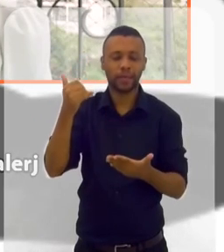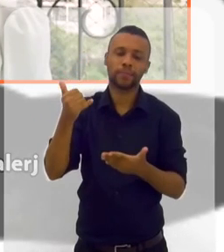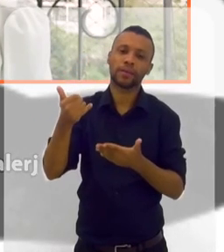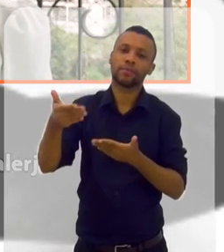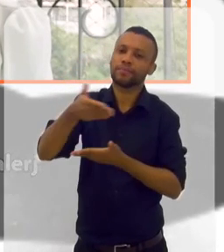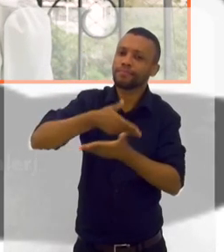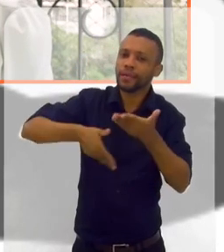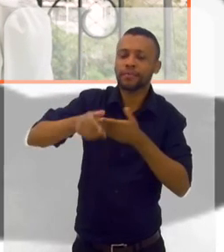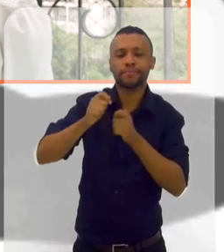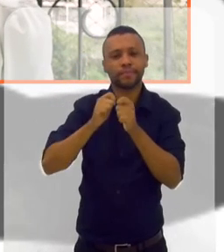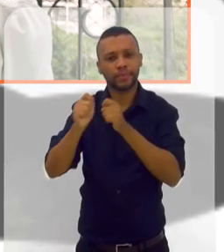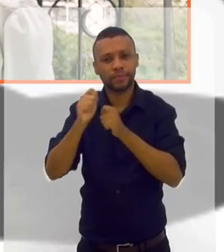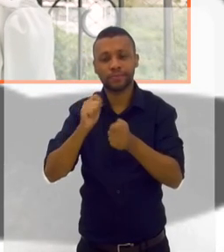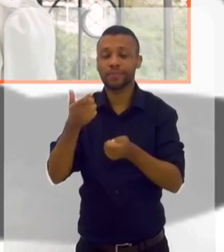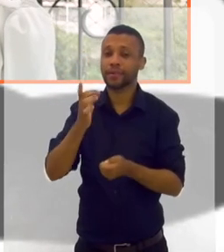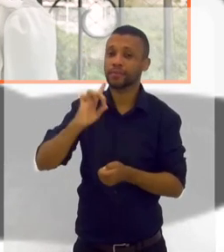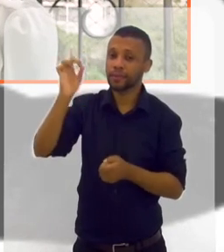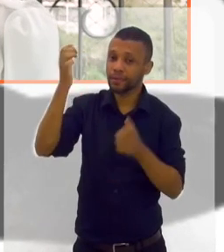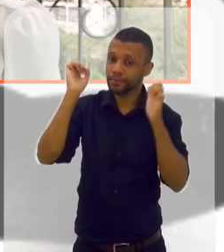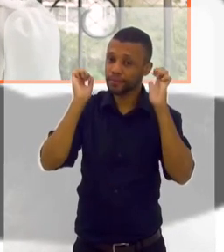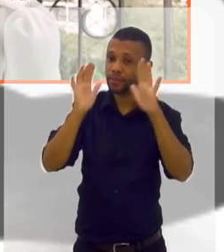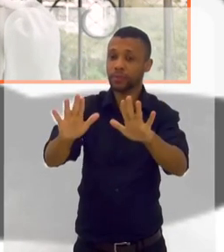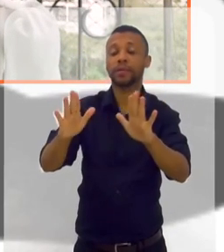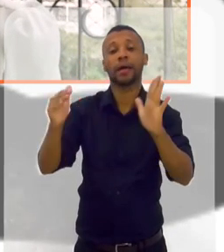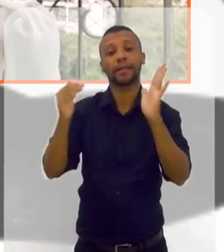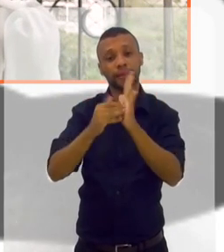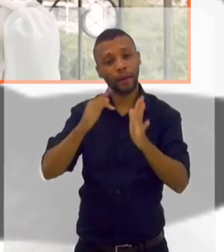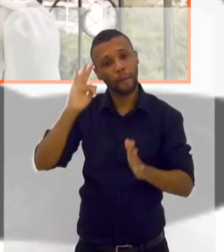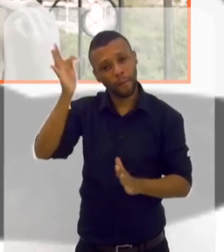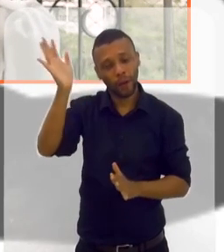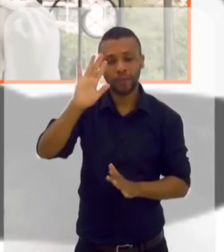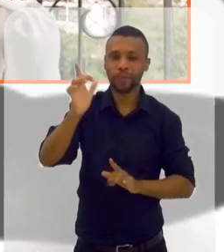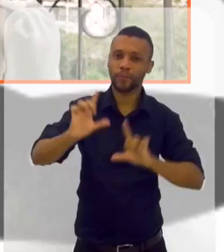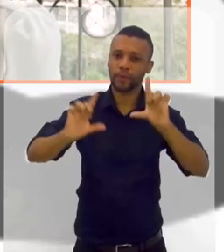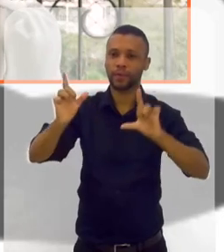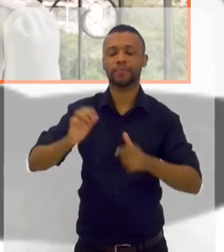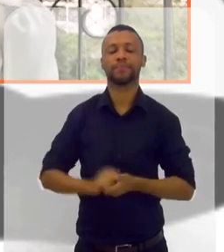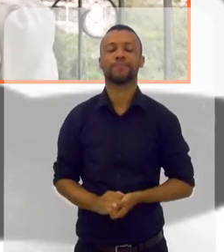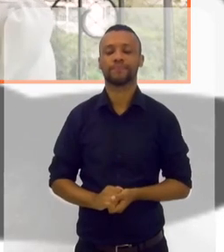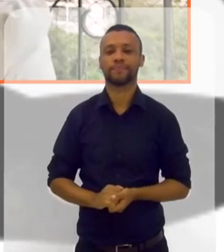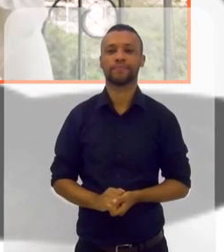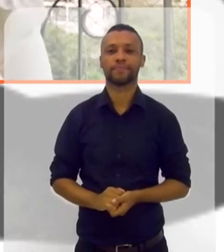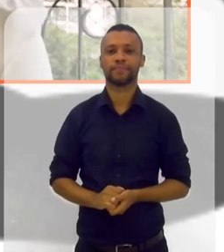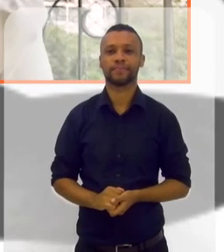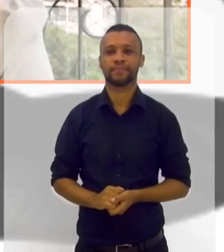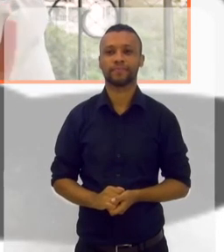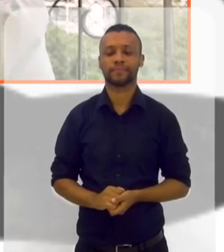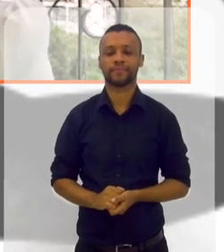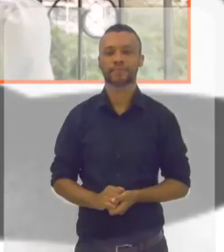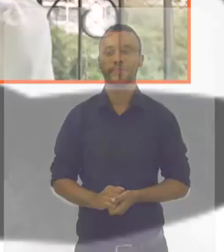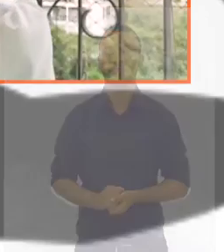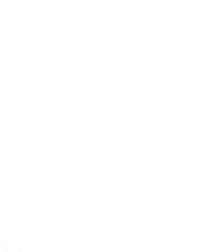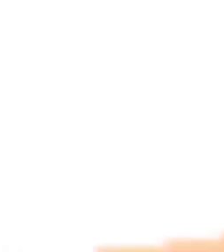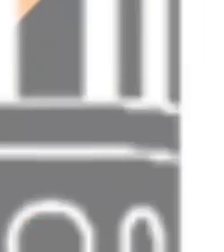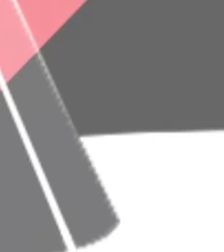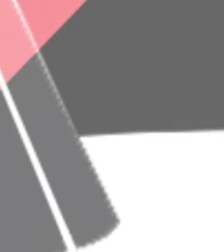pela sua participação, tá? Fica com Obrigada a você. Até o próximo programa. Um beijo. Até, beijo. Tchau.